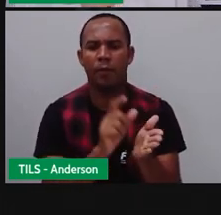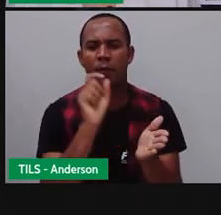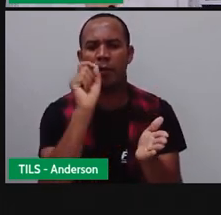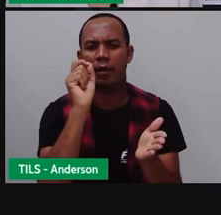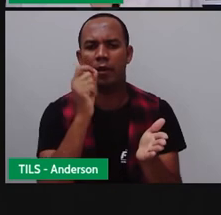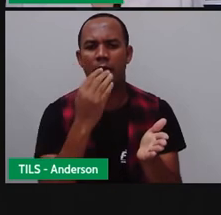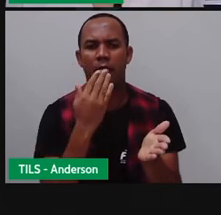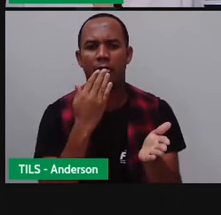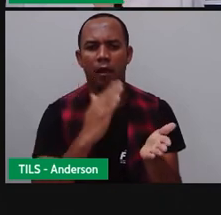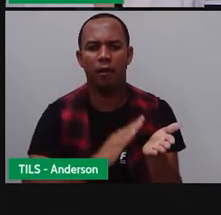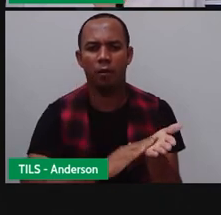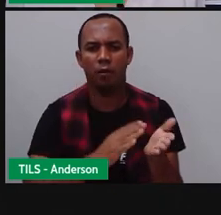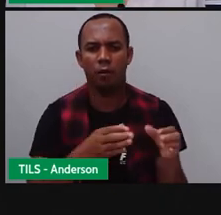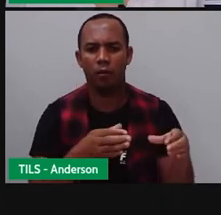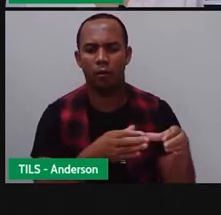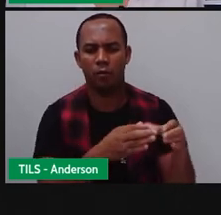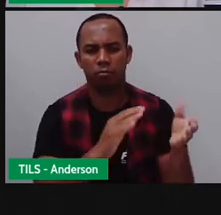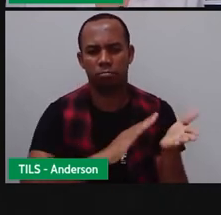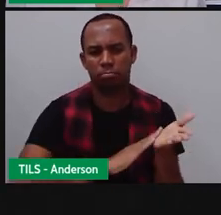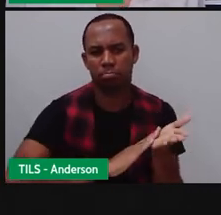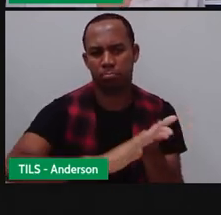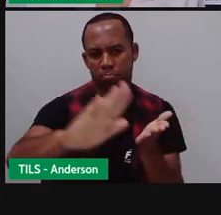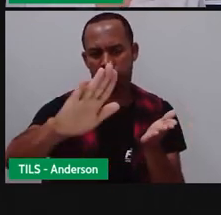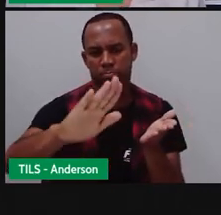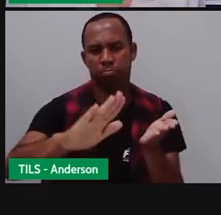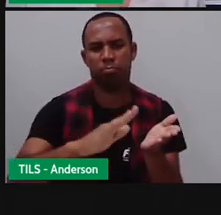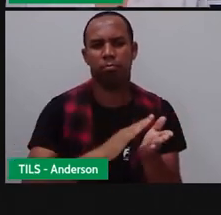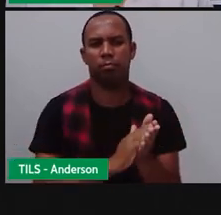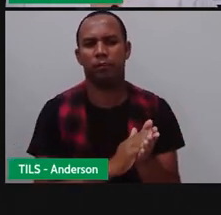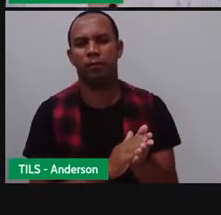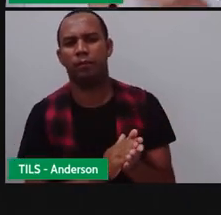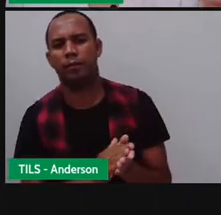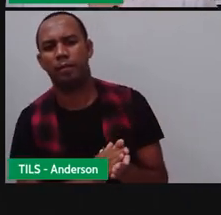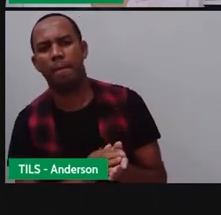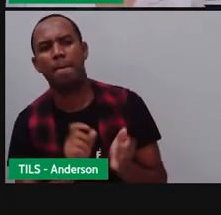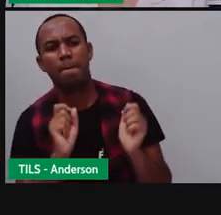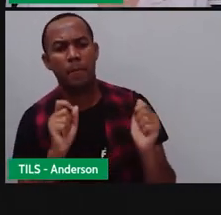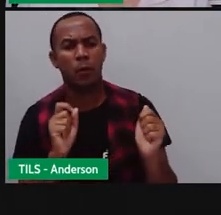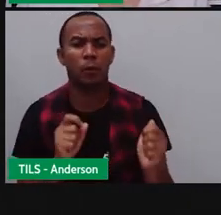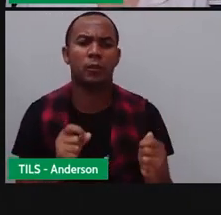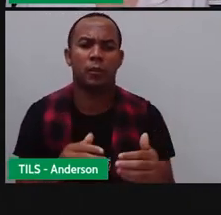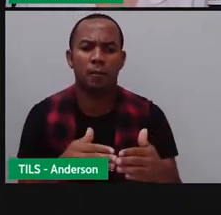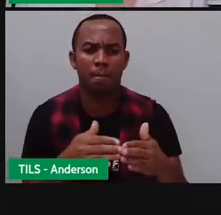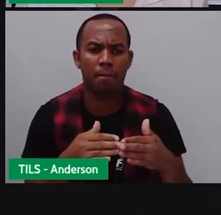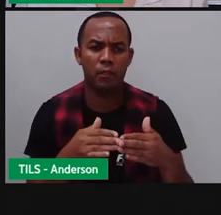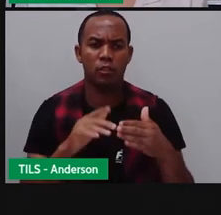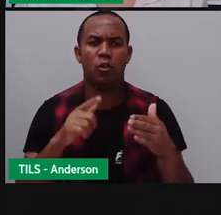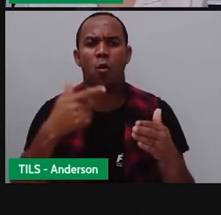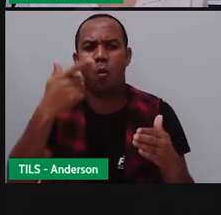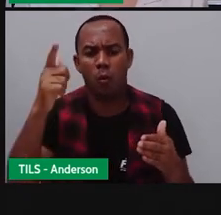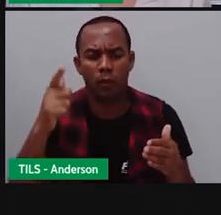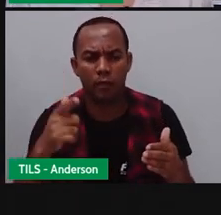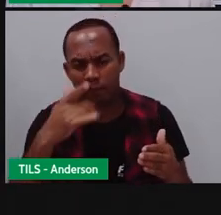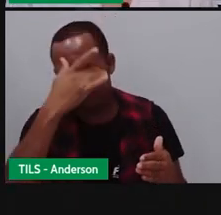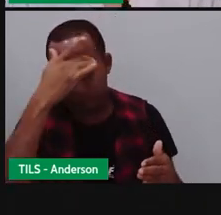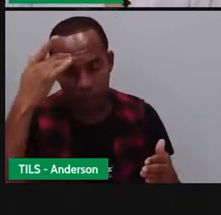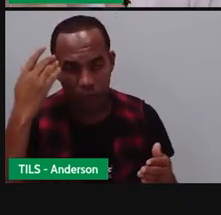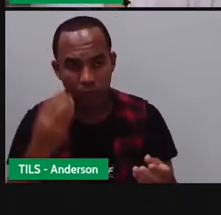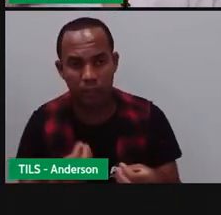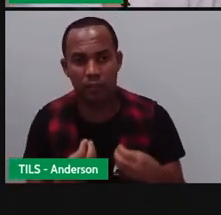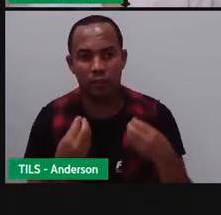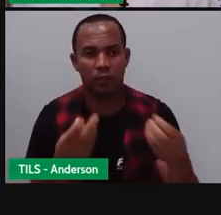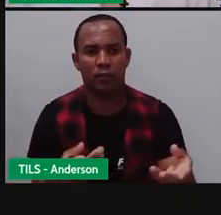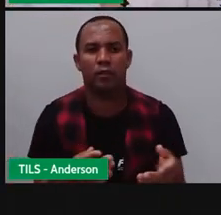pelo correio. Tá aí eu geralmente enviada pelo correio porque eu posso pedir que uma outra pessoa entregue uma carta. Porque ele é o quê?